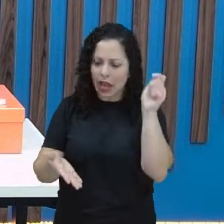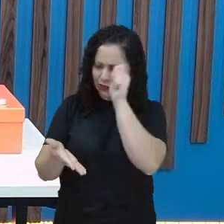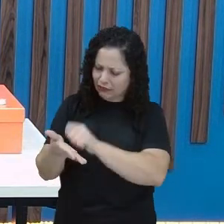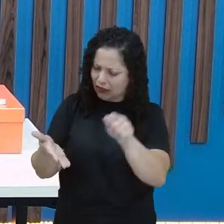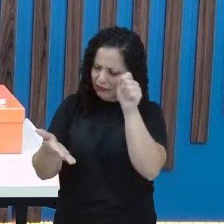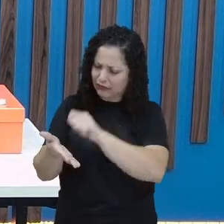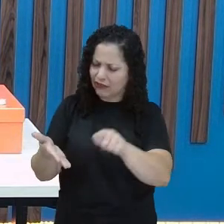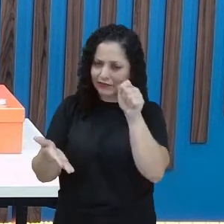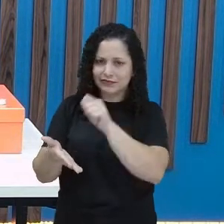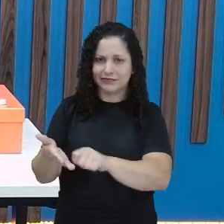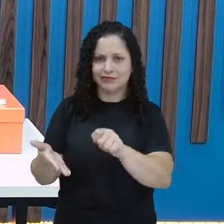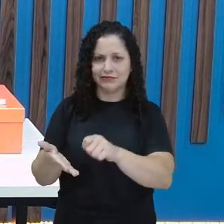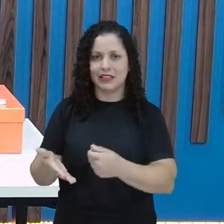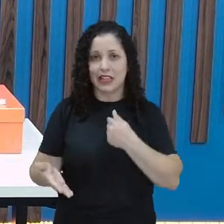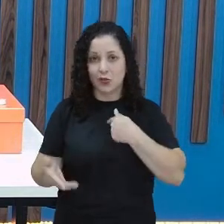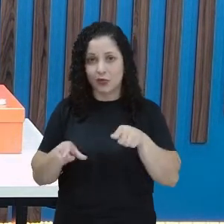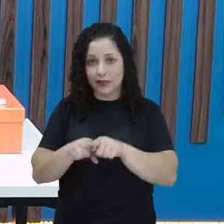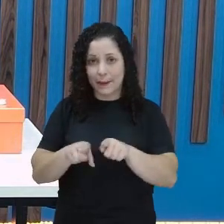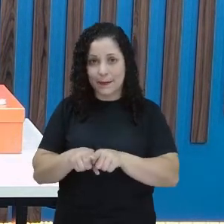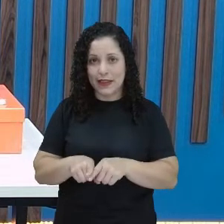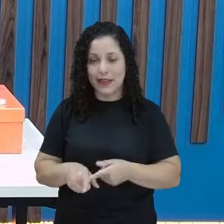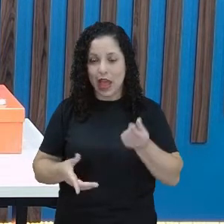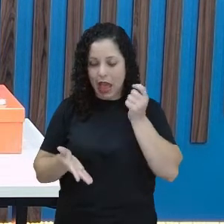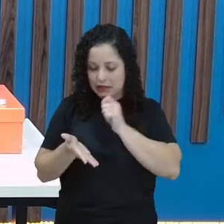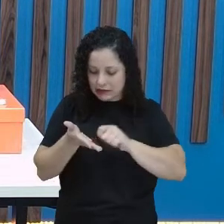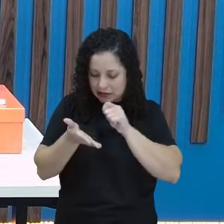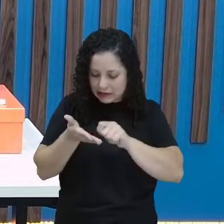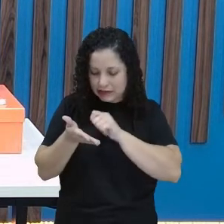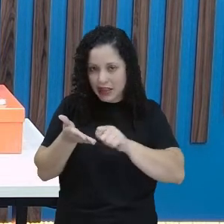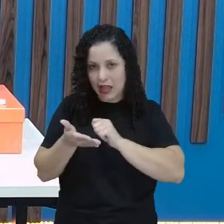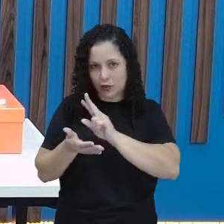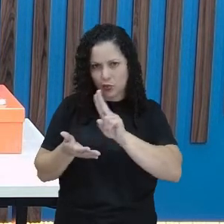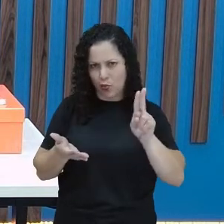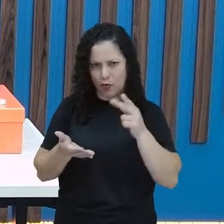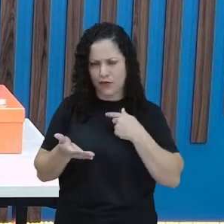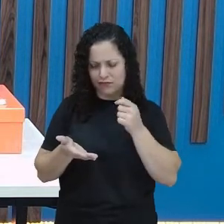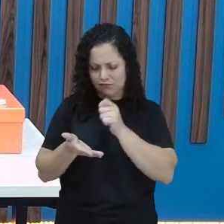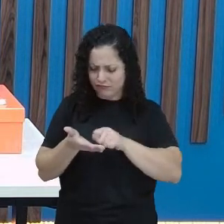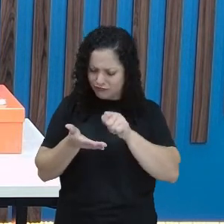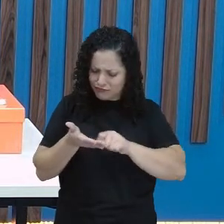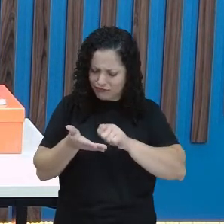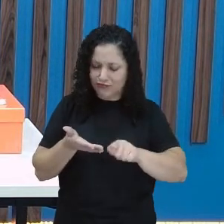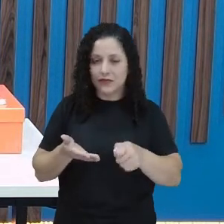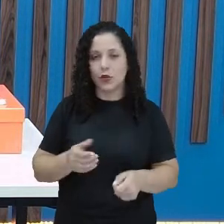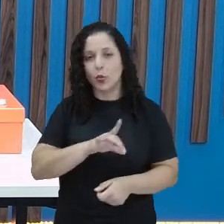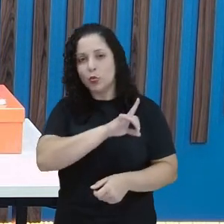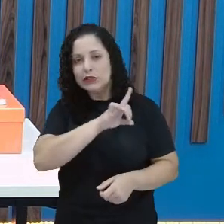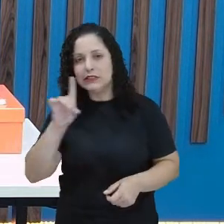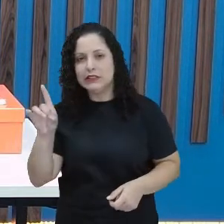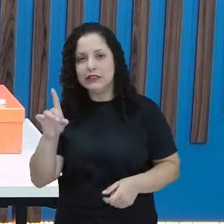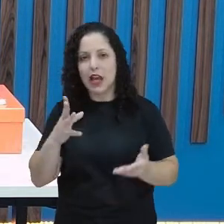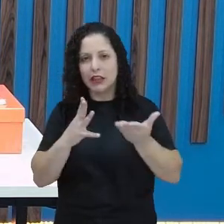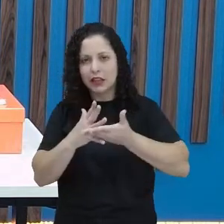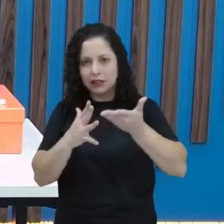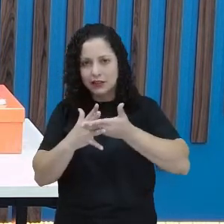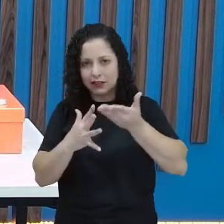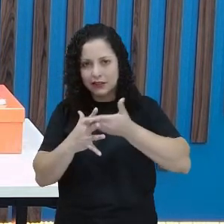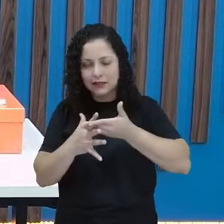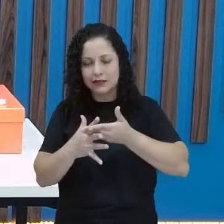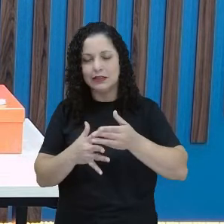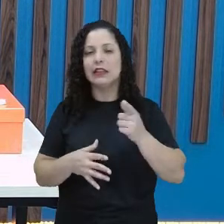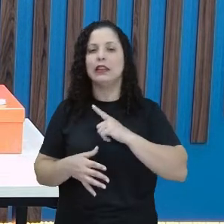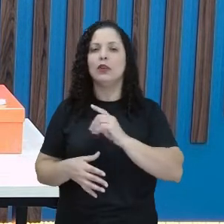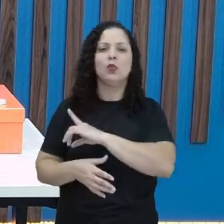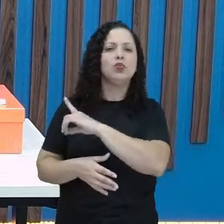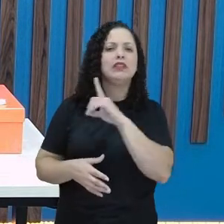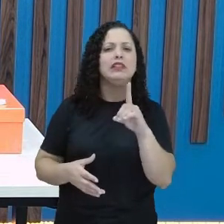preciso assinar também o bilhete, tá? Eu preciso colocar o dia. muito importante você ter a